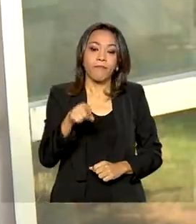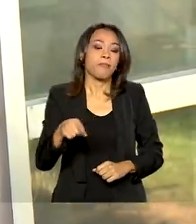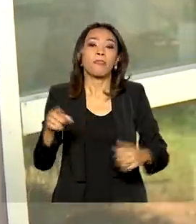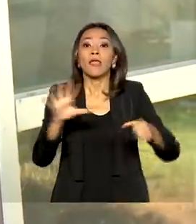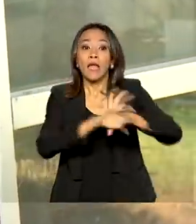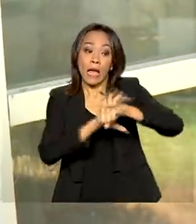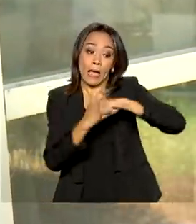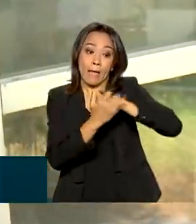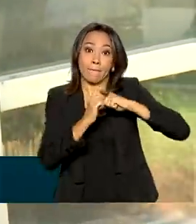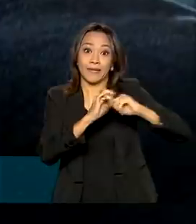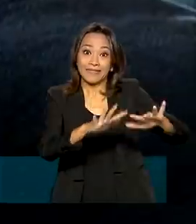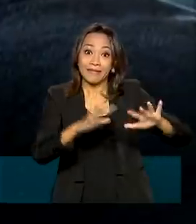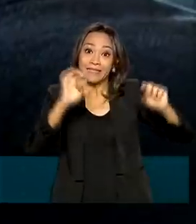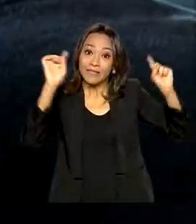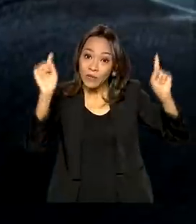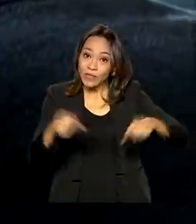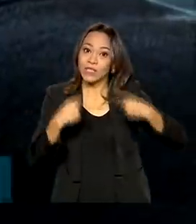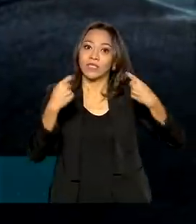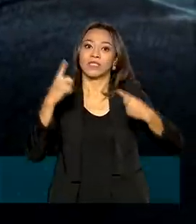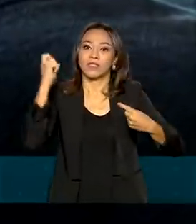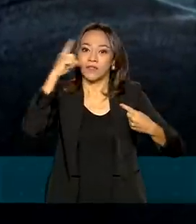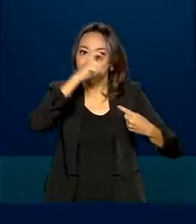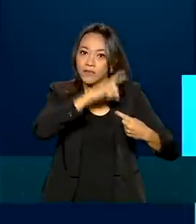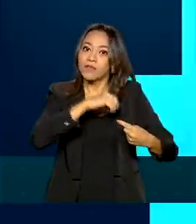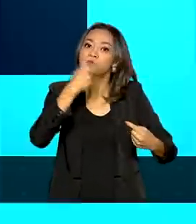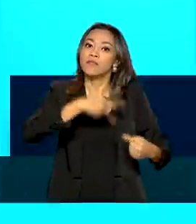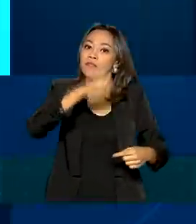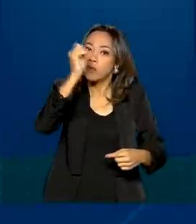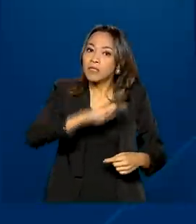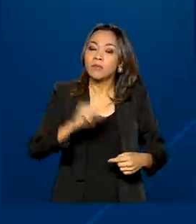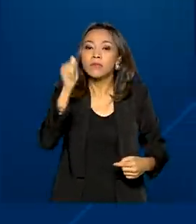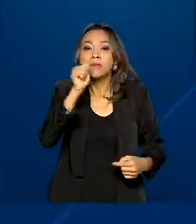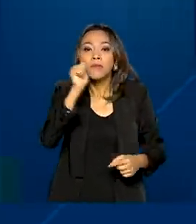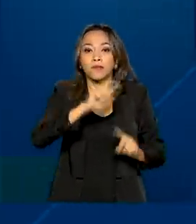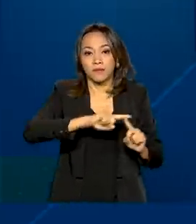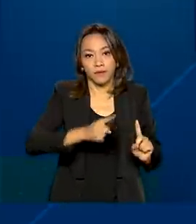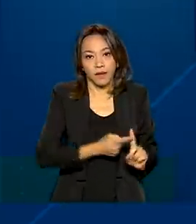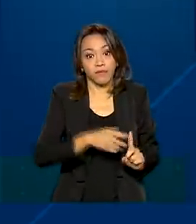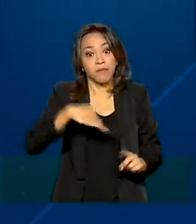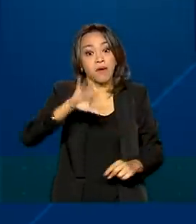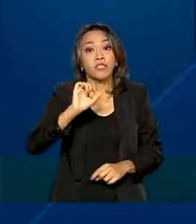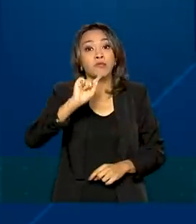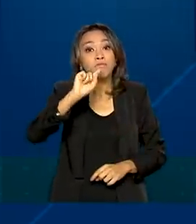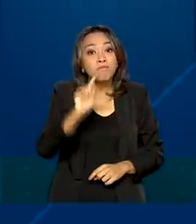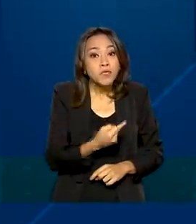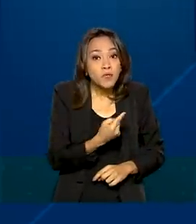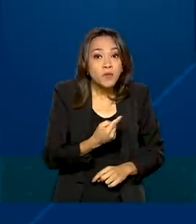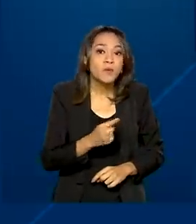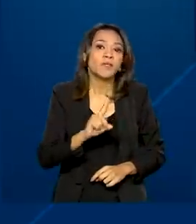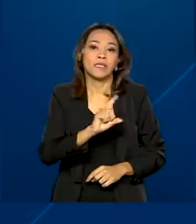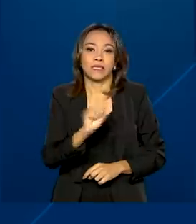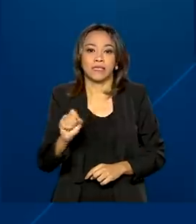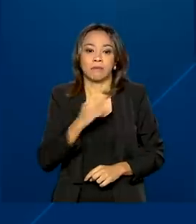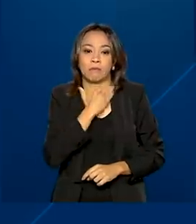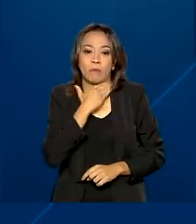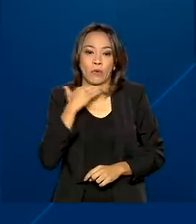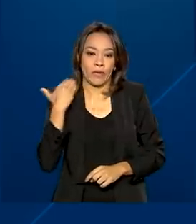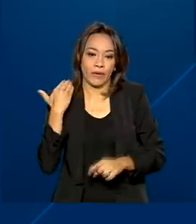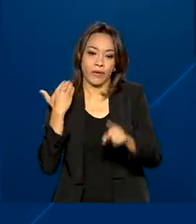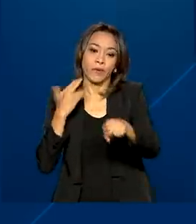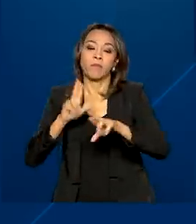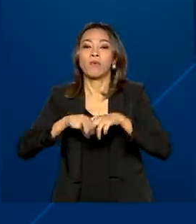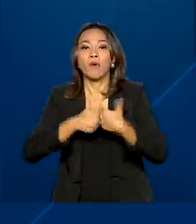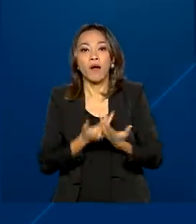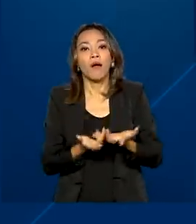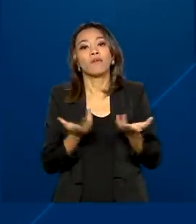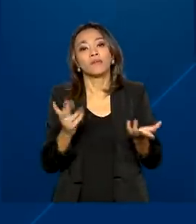coronavírus tem sido um desafio para a maternidade no país. Mais de 1.100 grávidas e puéperas morreram da doença no Brasil de